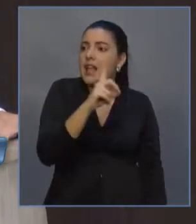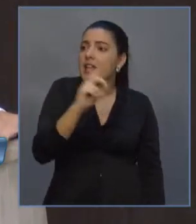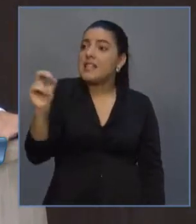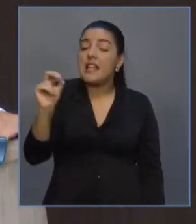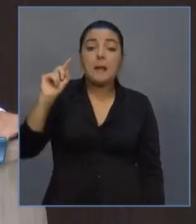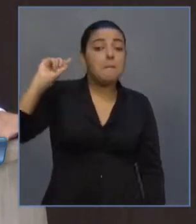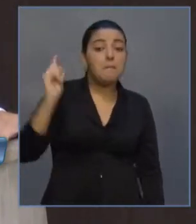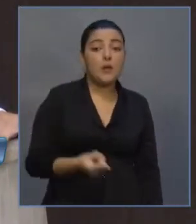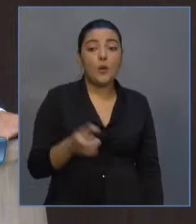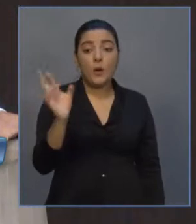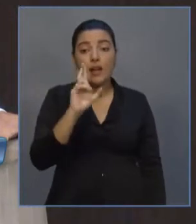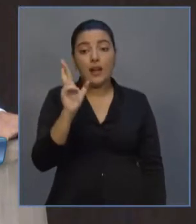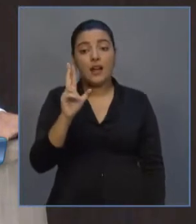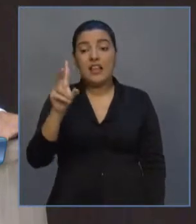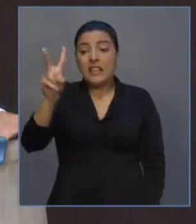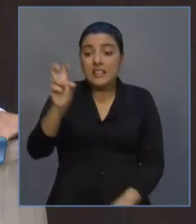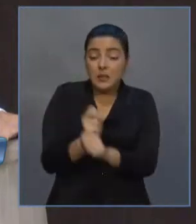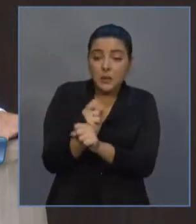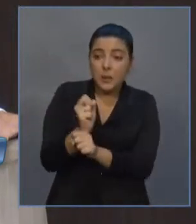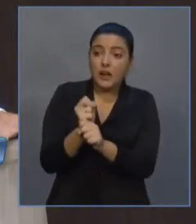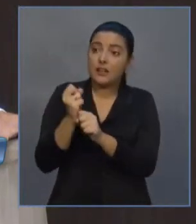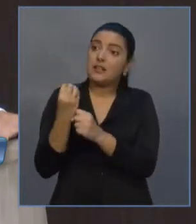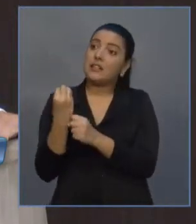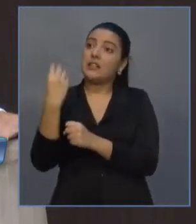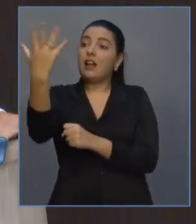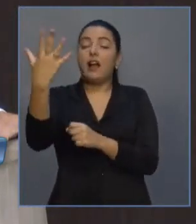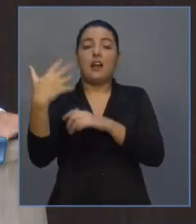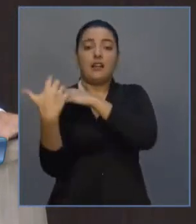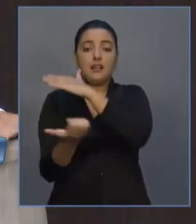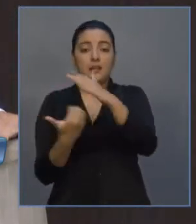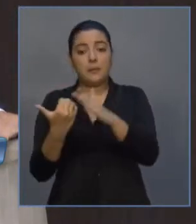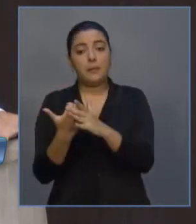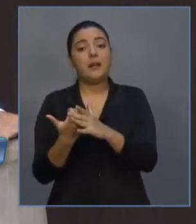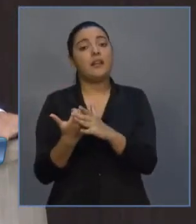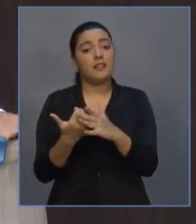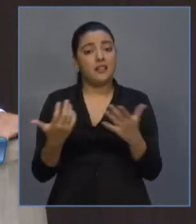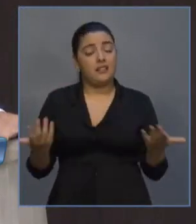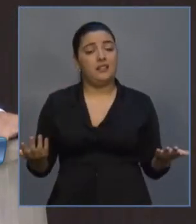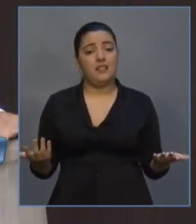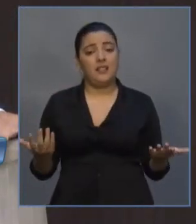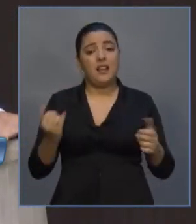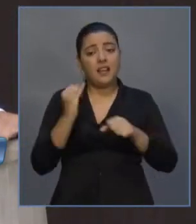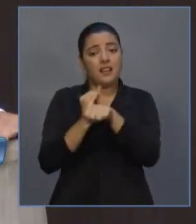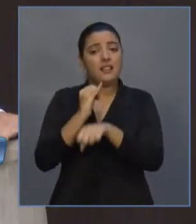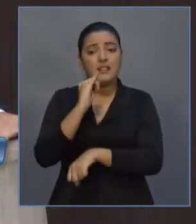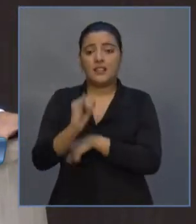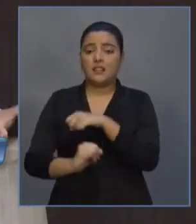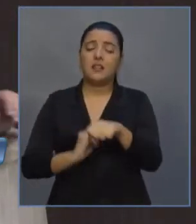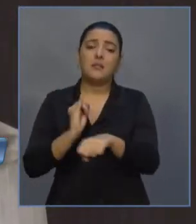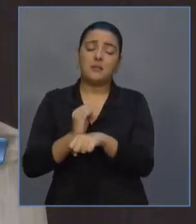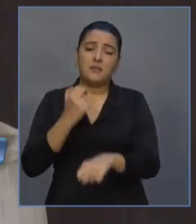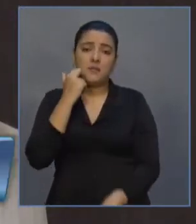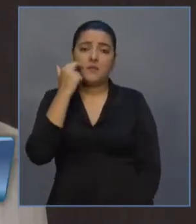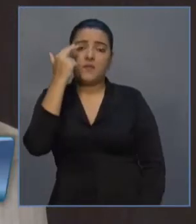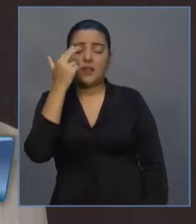seu bolso nos próximos cinco anos irem diretamente a essas grandes corporações internacionais? Isso é uma vergonha. Muito obrigado. Obrigado. Obrigado.